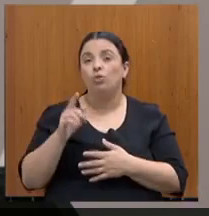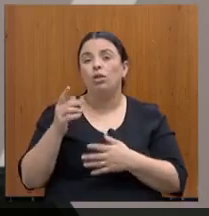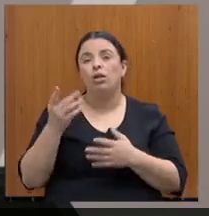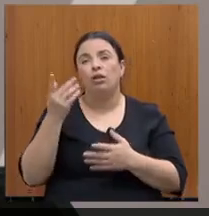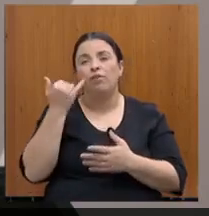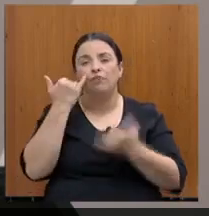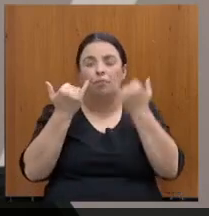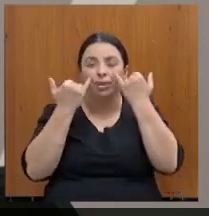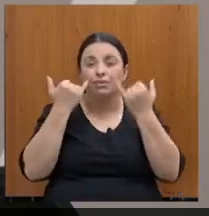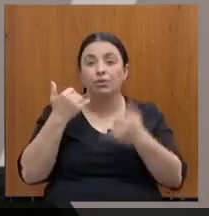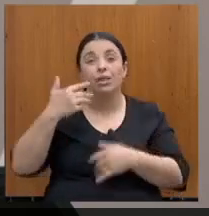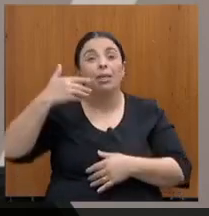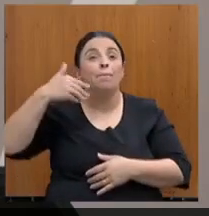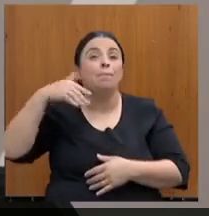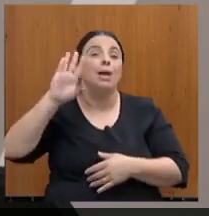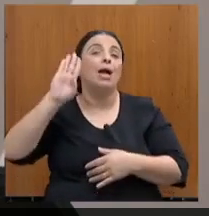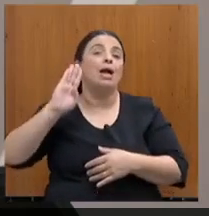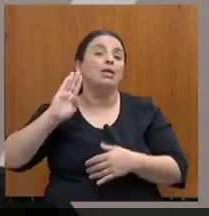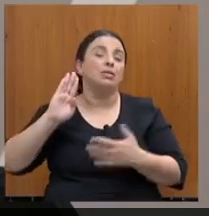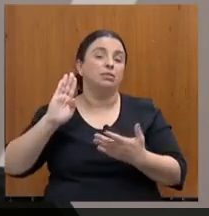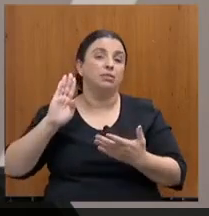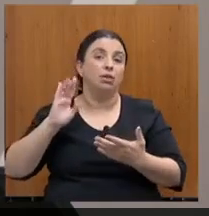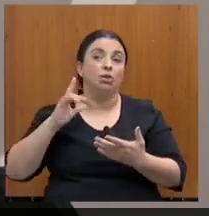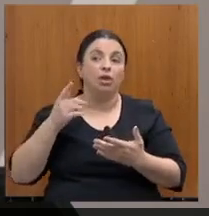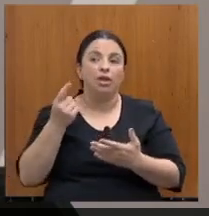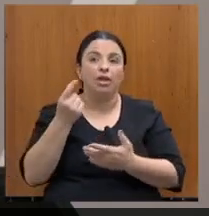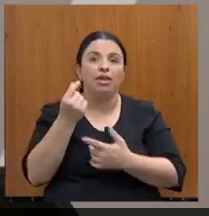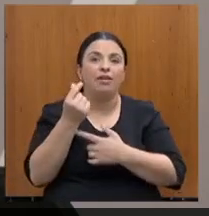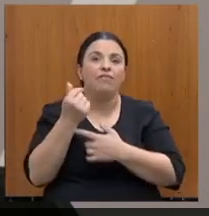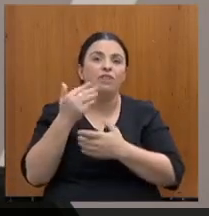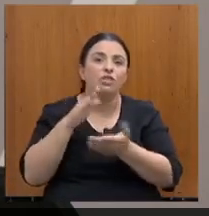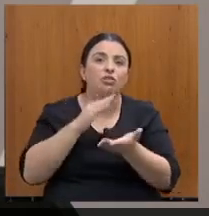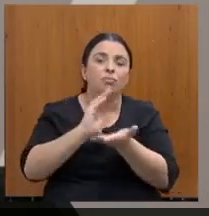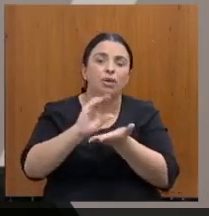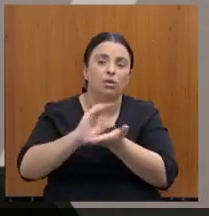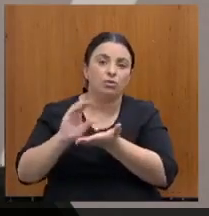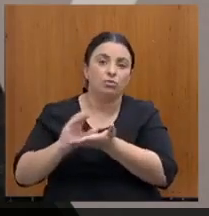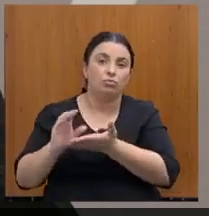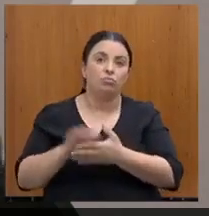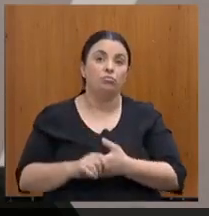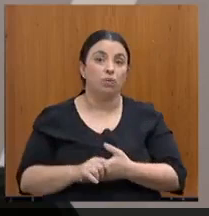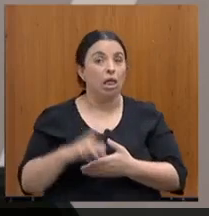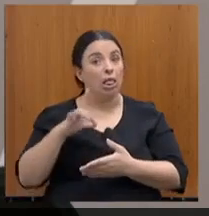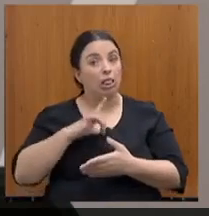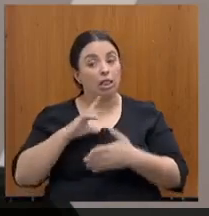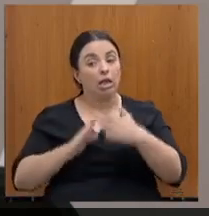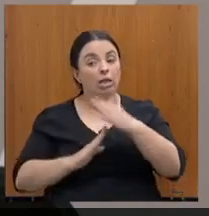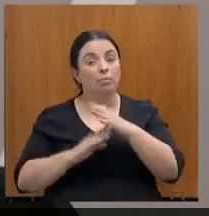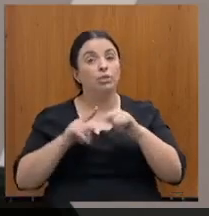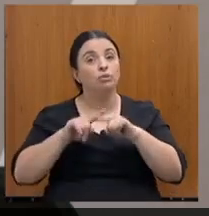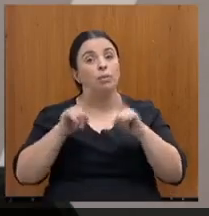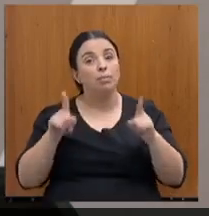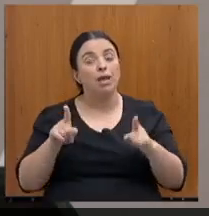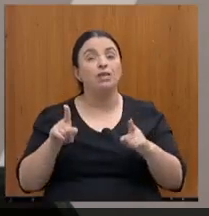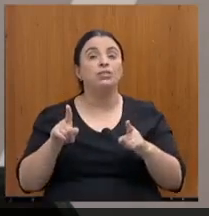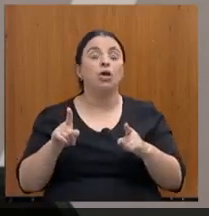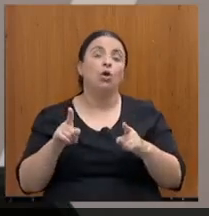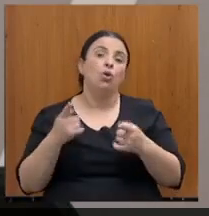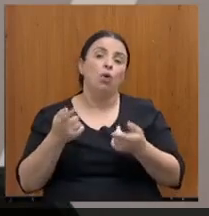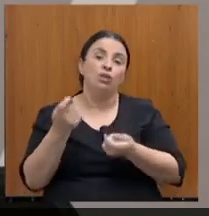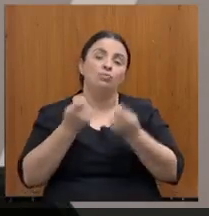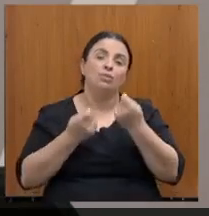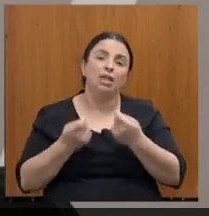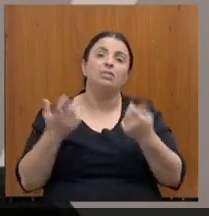estão acontecendo muito embora com todas as dificuldades e limitações, mas as coisas estão acontecendo. Portanto, nosso secretário,